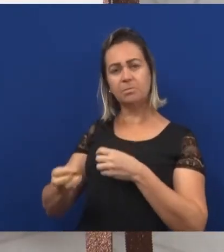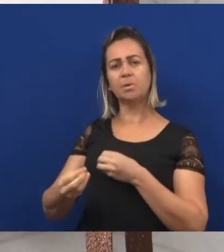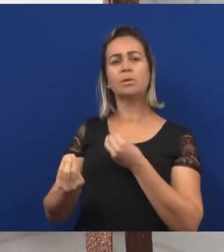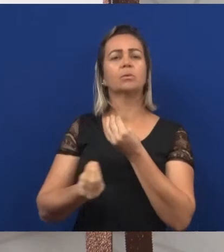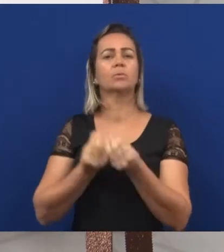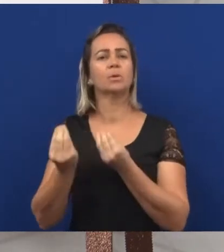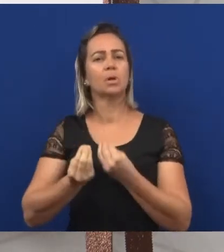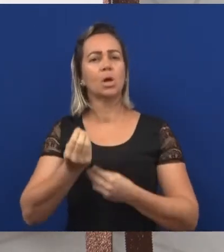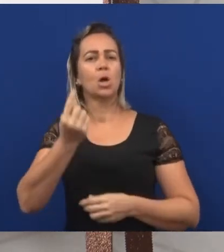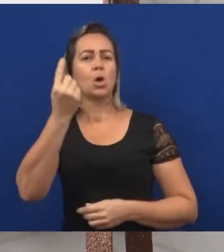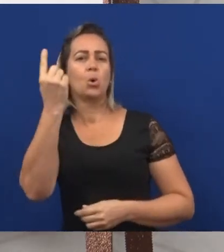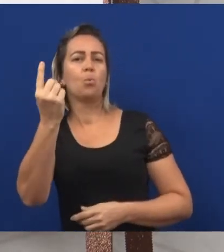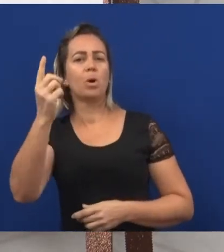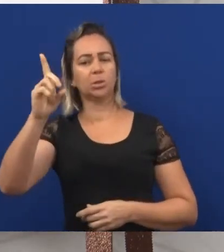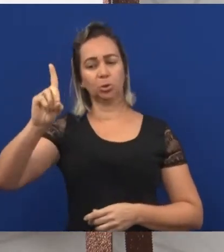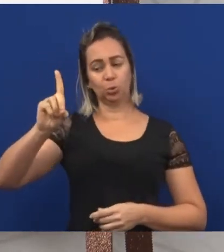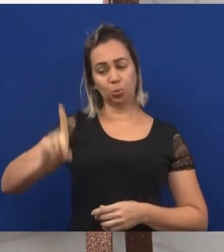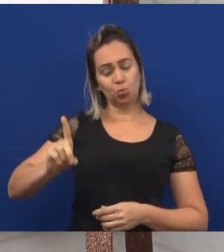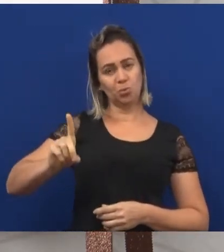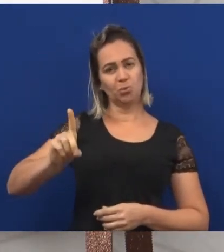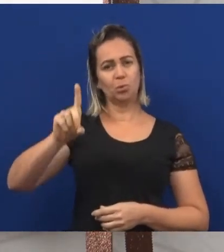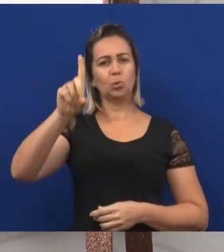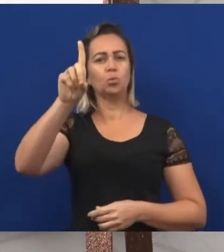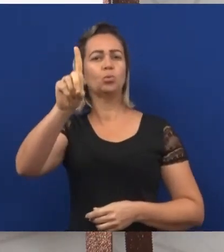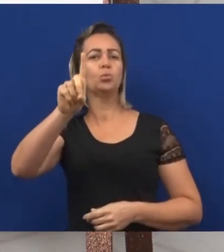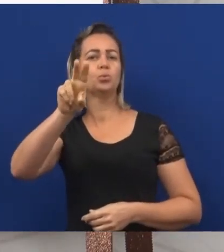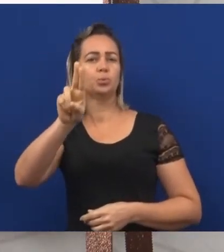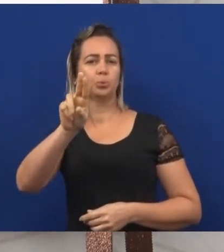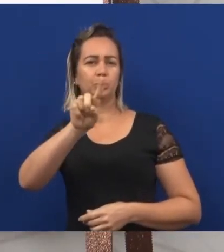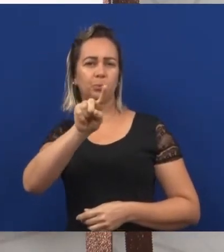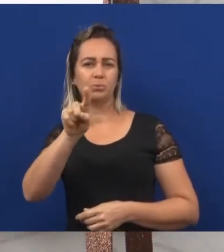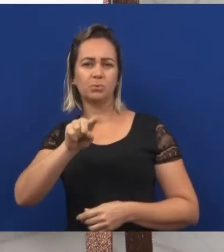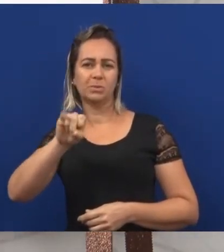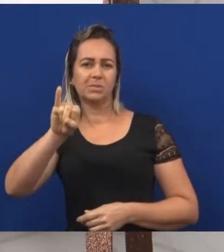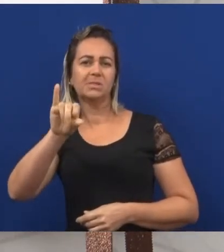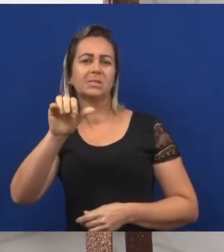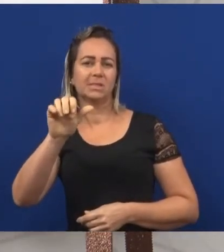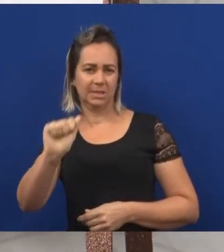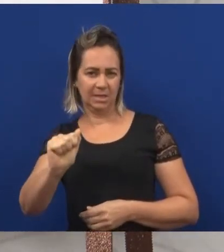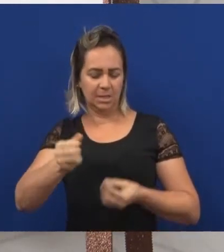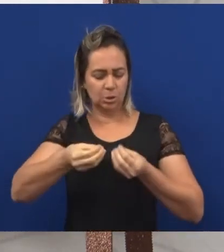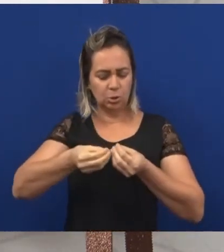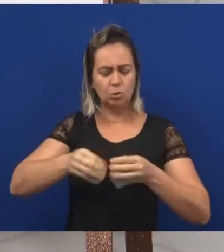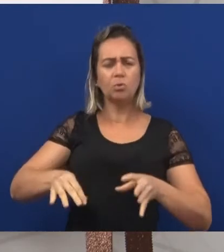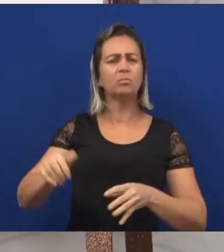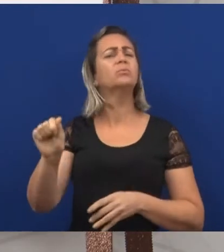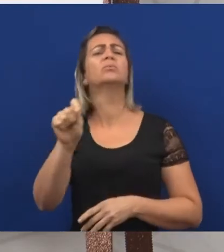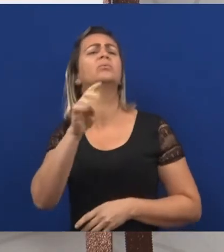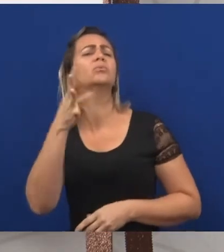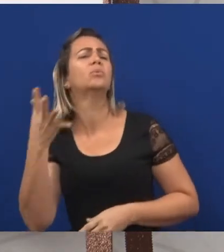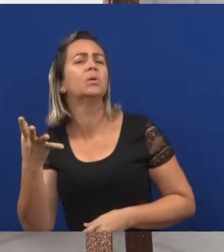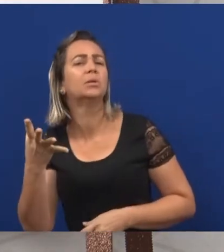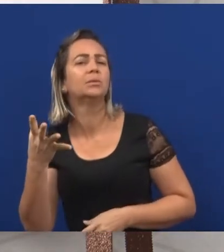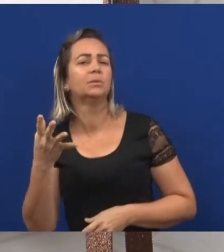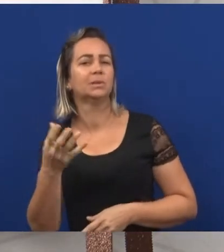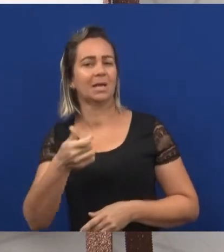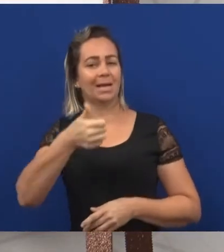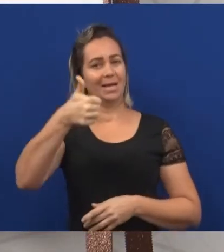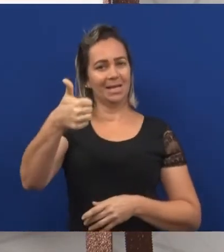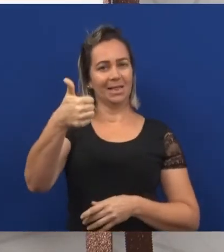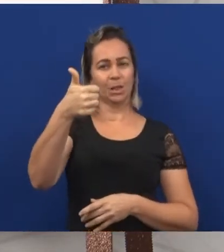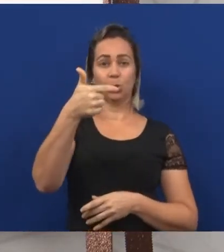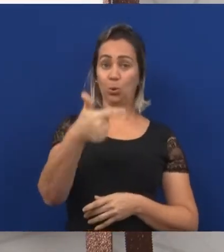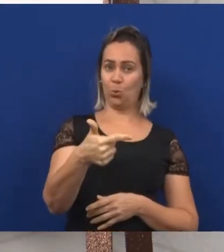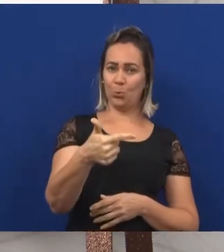ovos são doze ovos. Muito bem. O Gabriel usou os números para enumerar